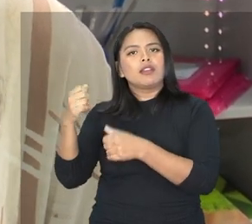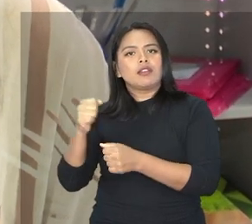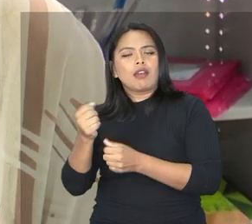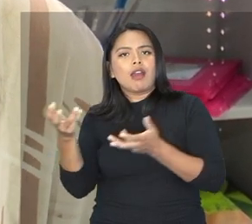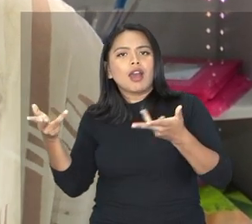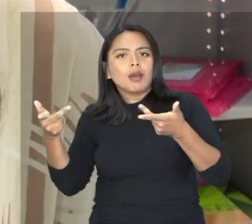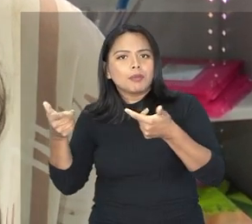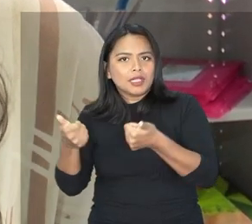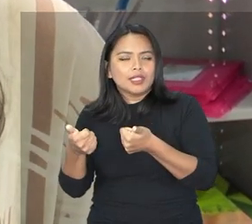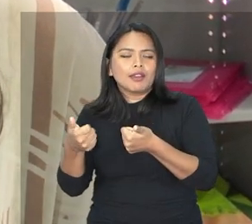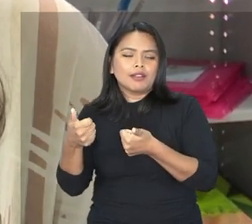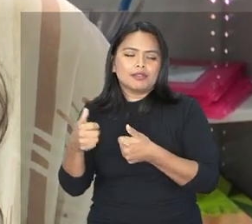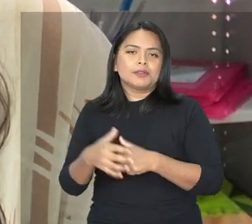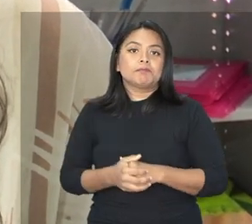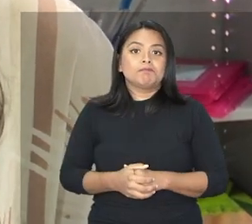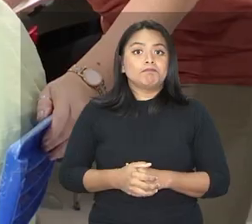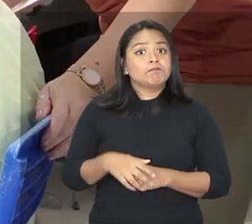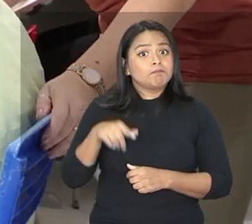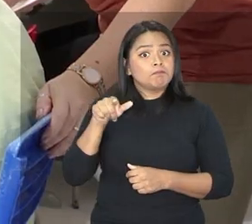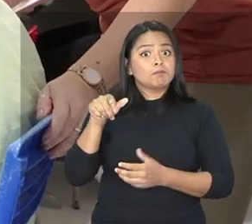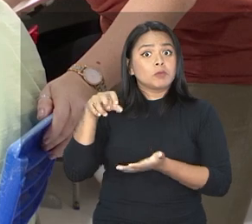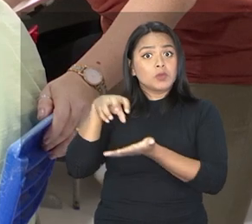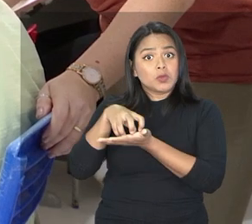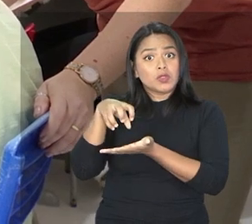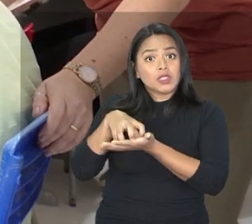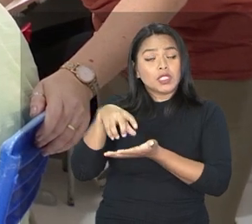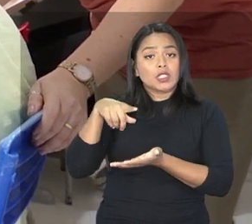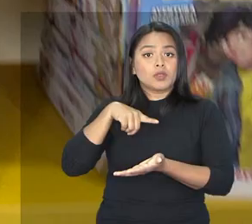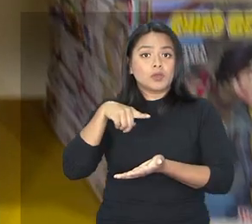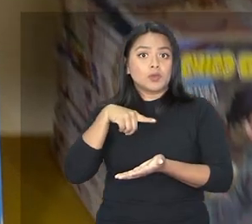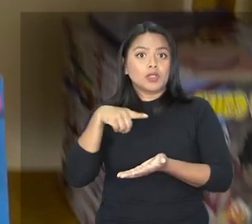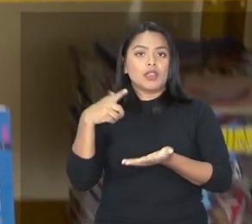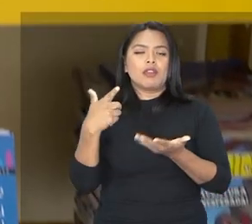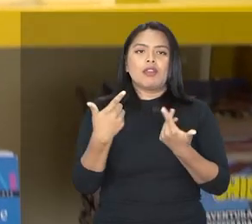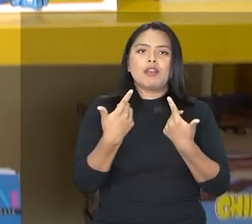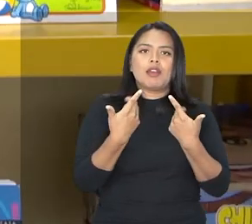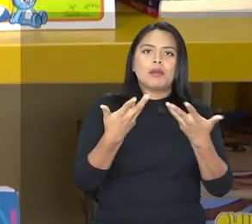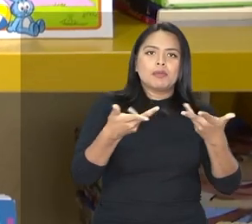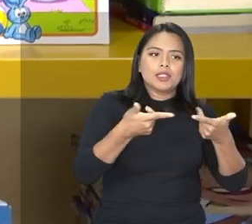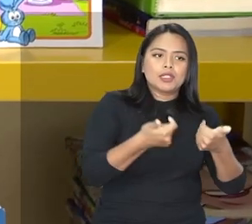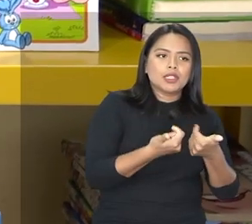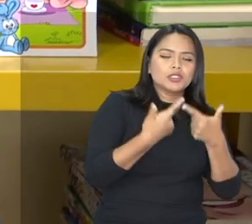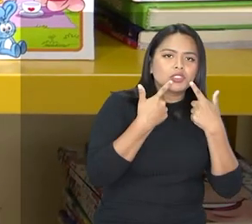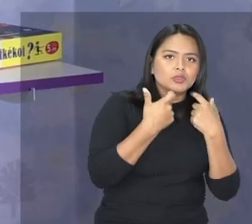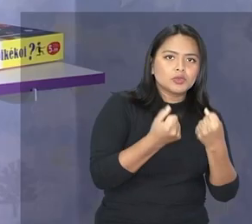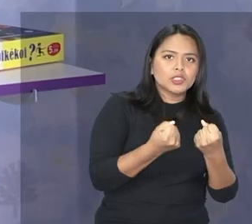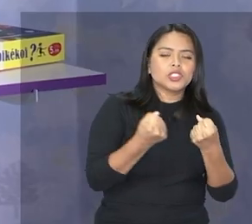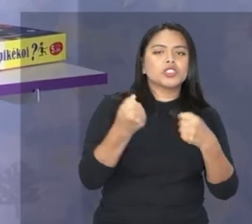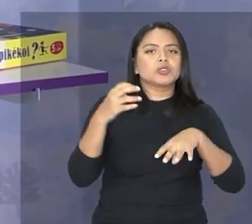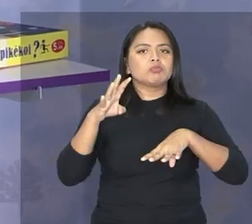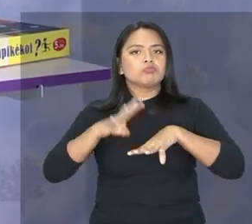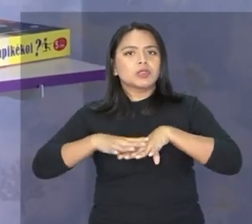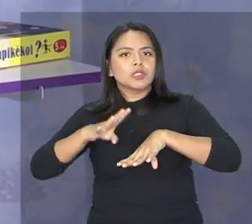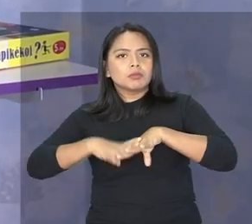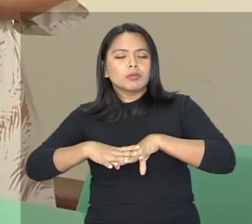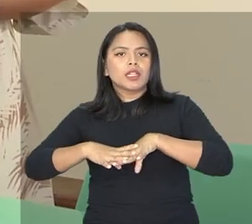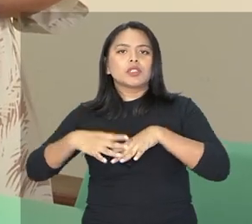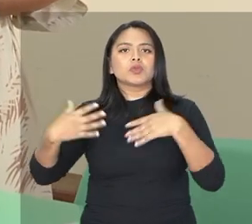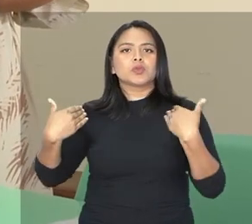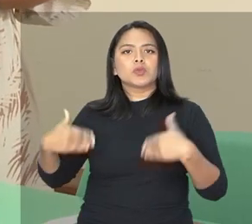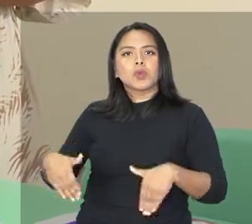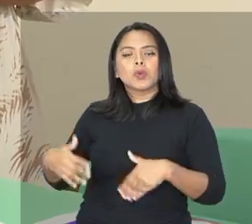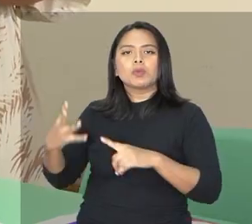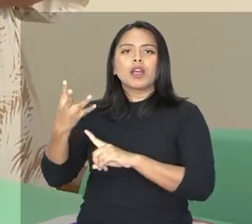abrangente, né, essa habilidade que ele possui. No CADAIS, são atendidos os domínios linguístico e verbal, lógico-matemático,